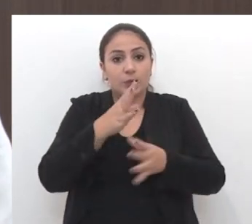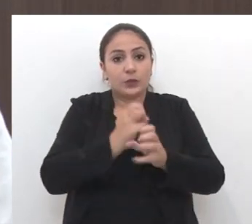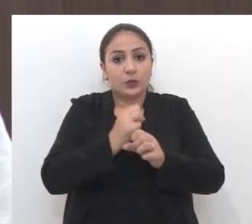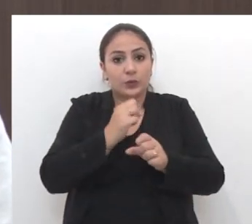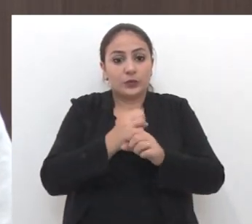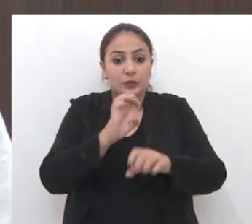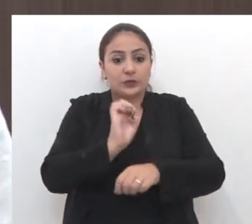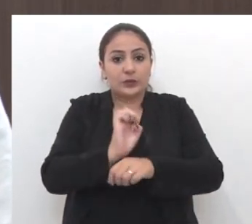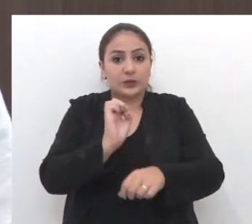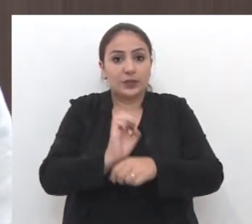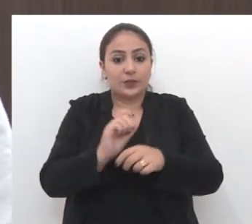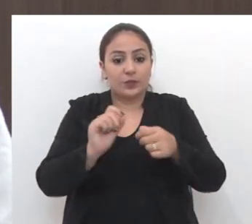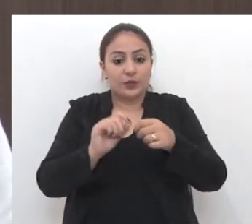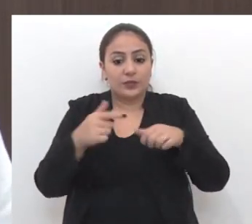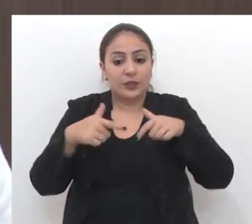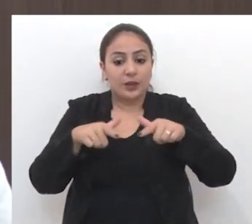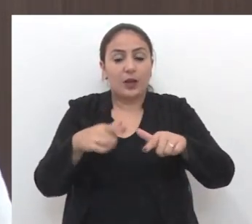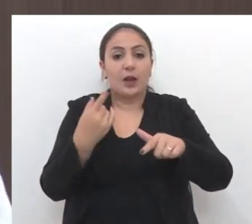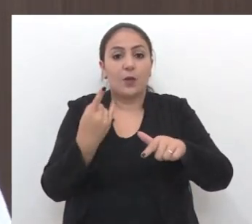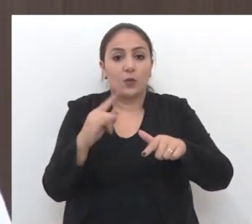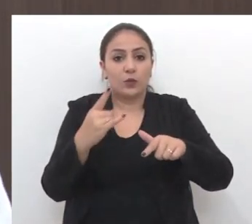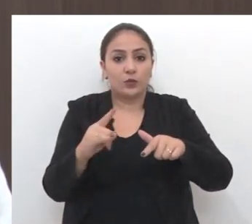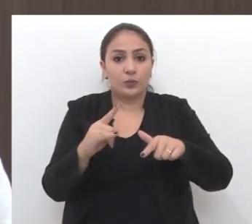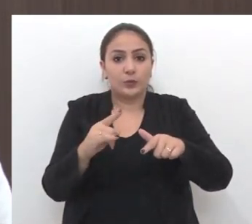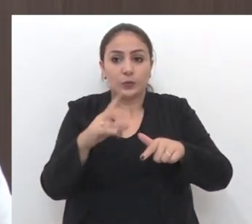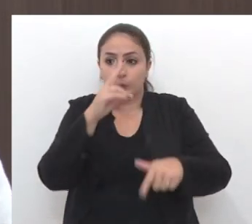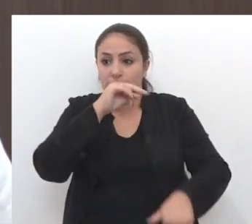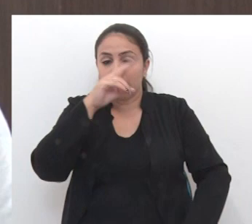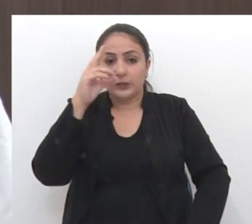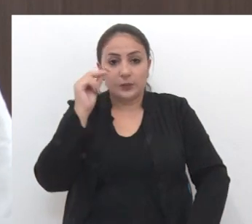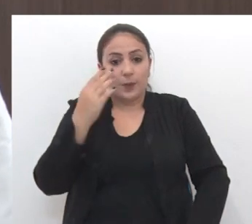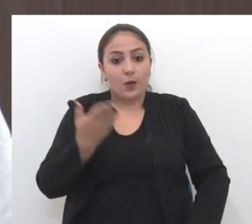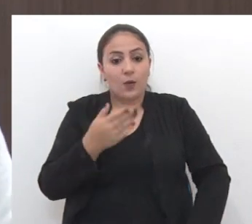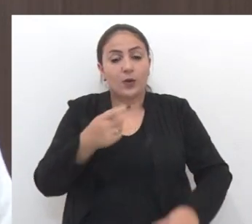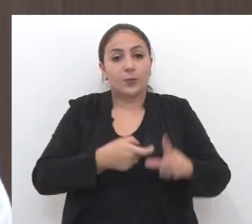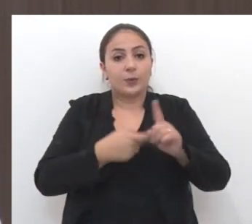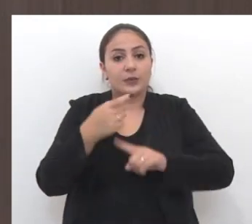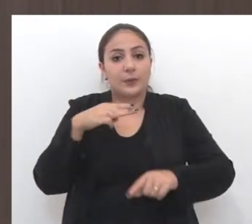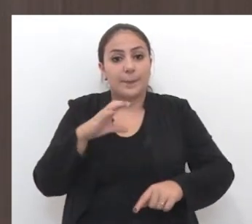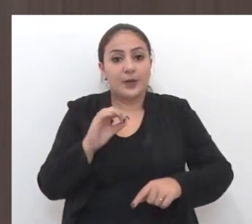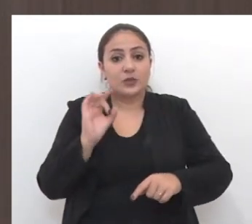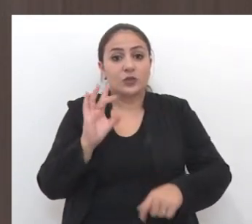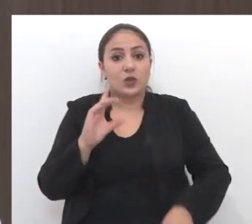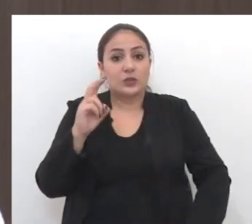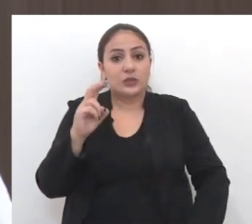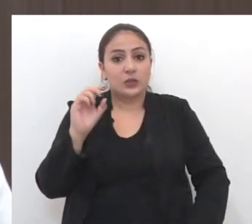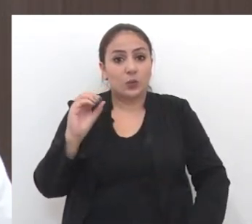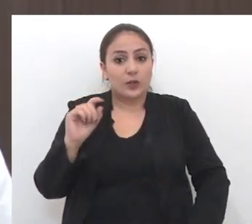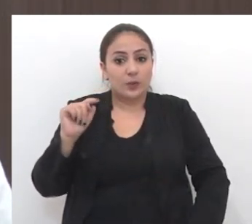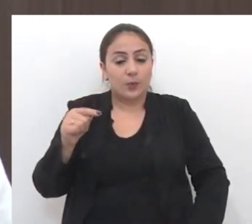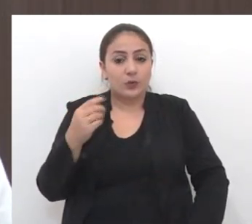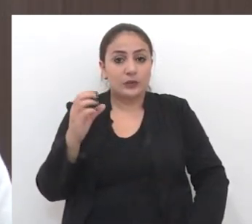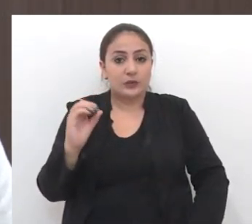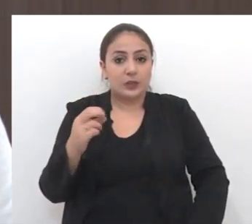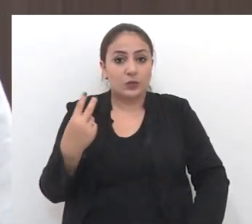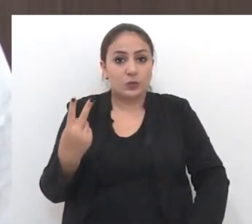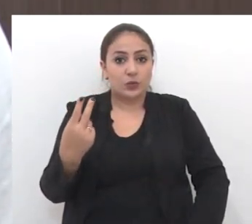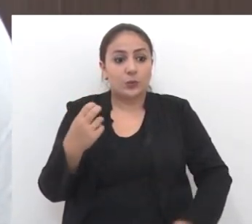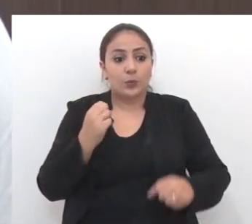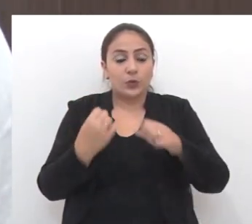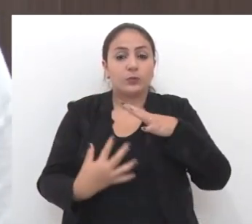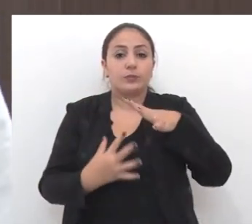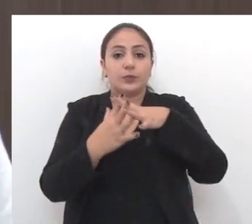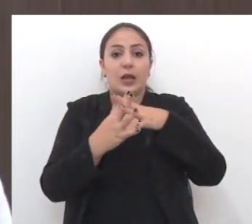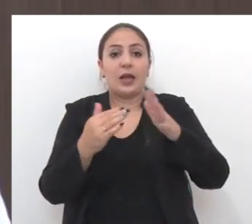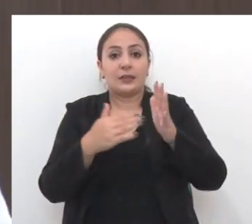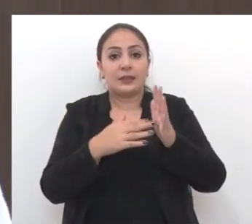Estado tinha emitido a última certidão do município, agora no mês de março, dizendo que era apenas 50,02. Podendo chegar